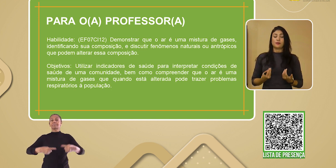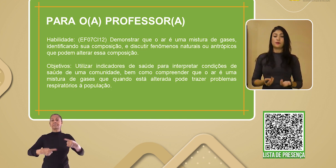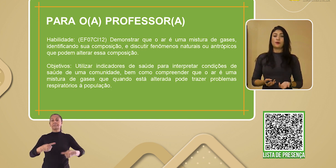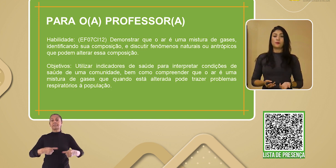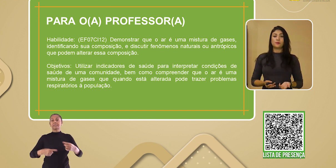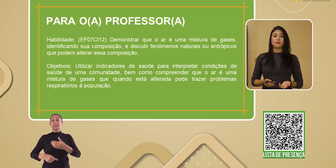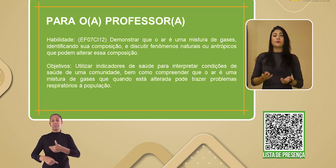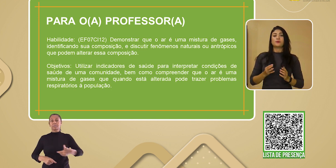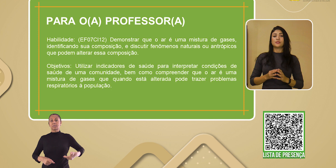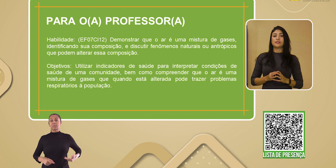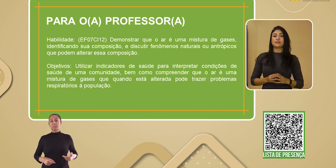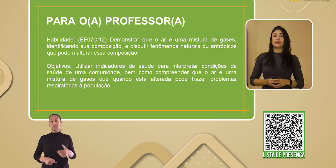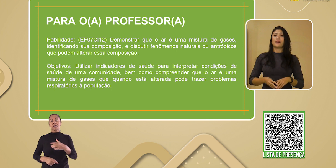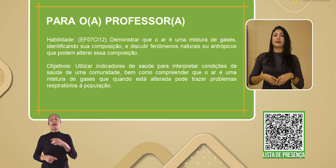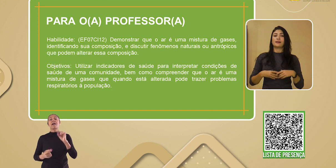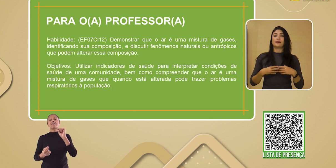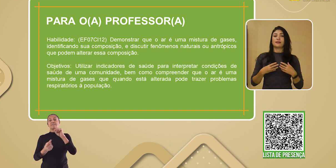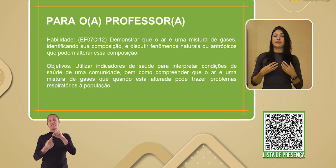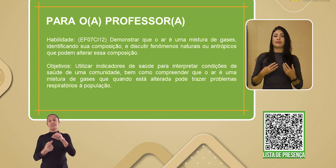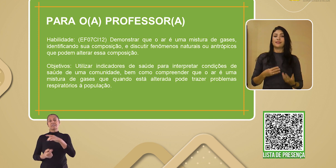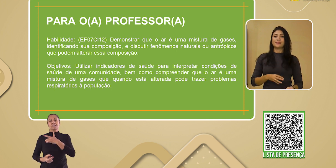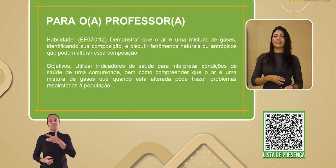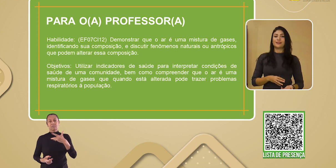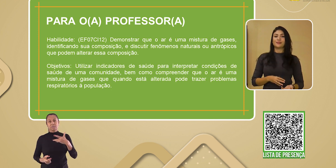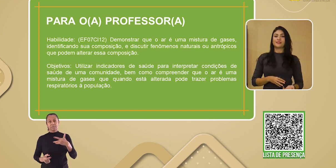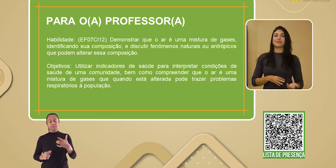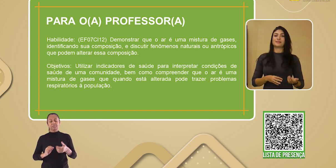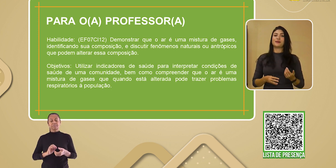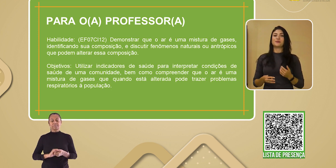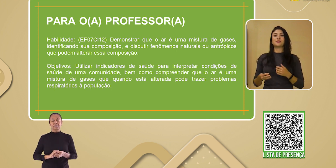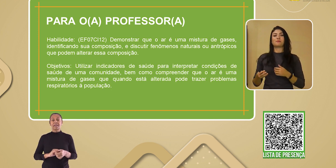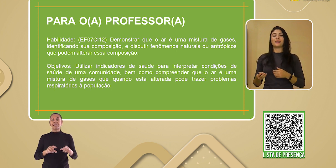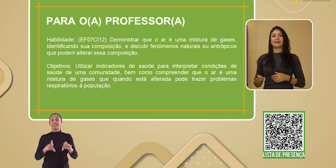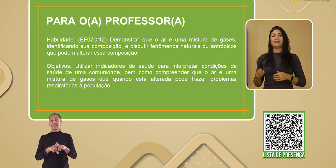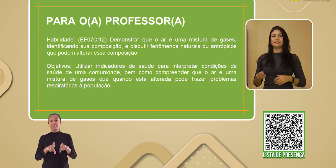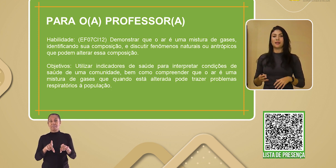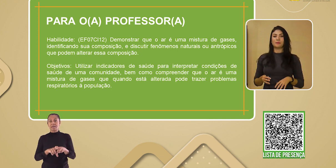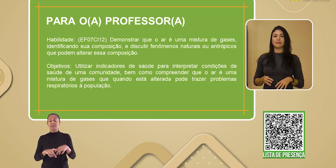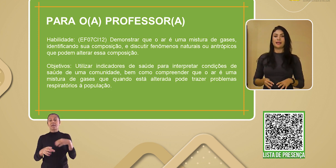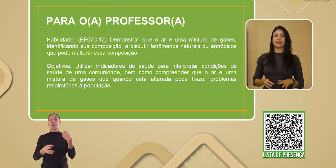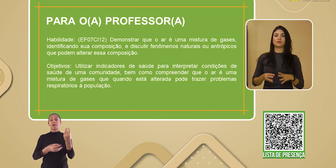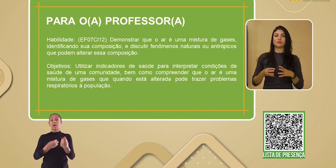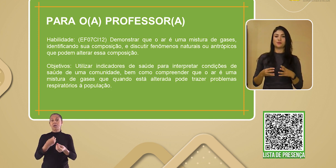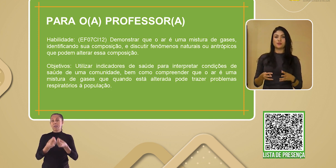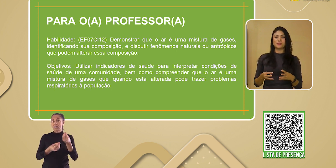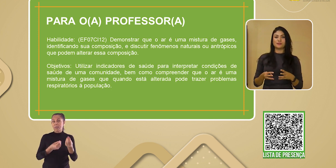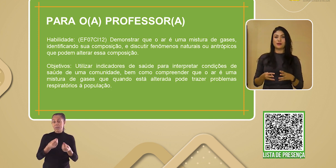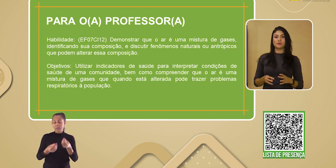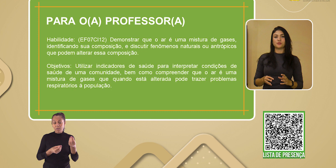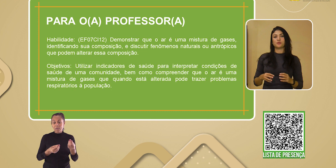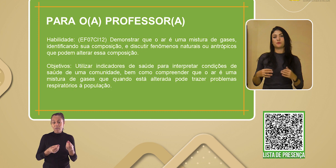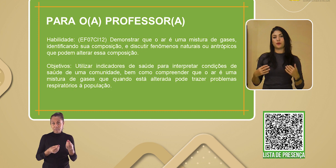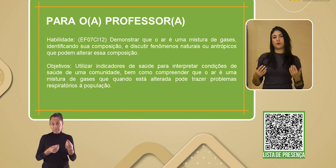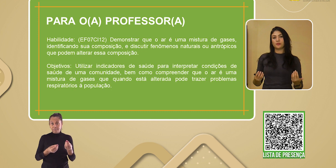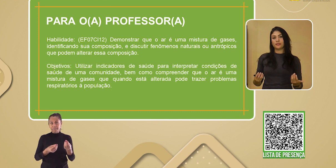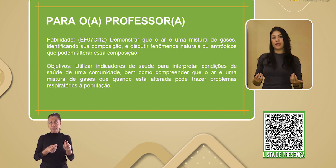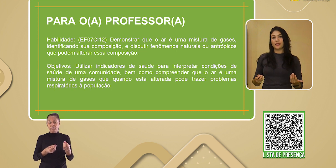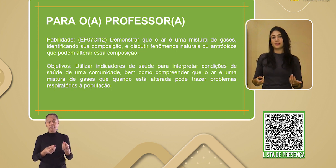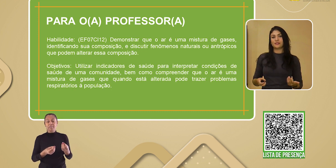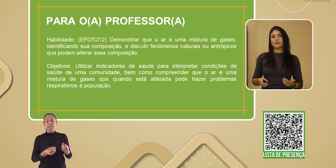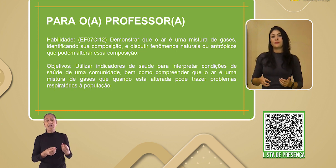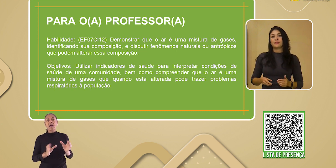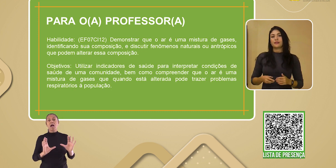E como utilizar indicadores de saúde para interpretar as condições de saúde de uma